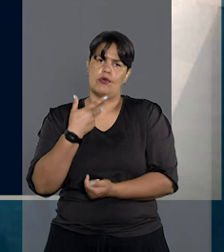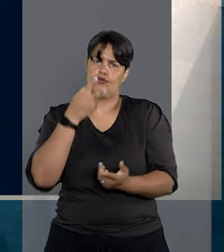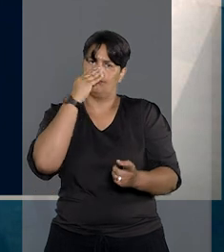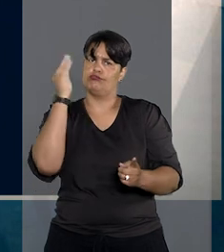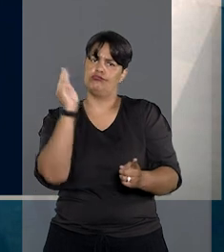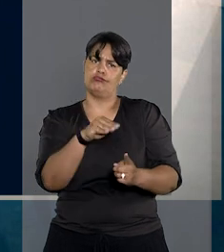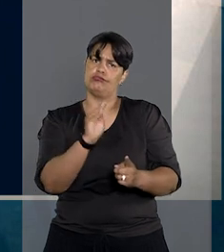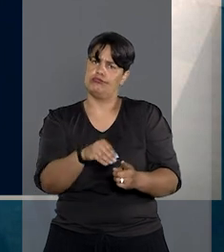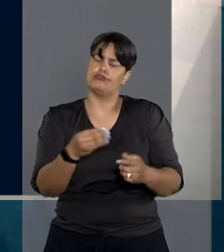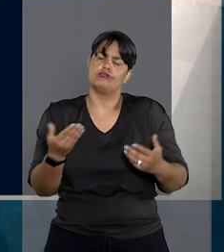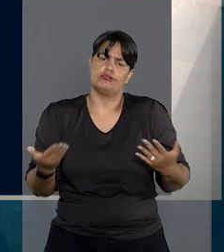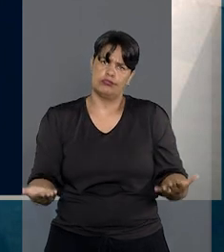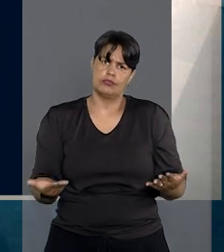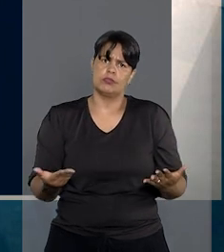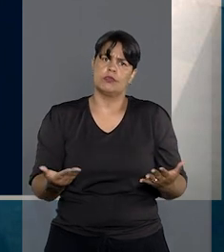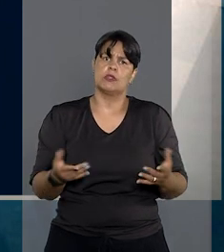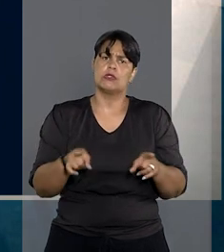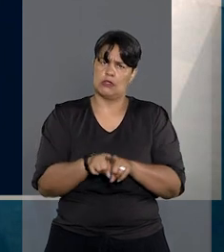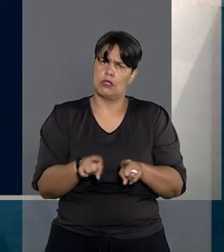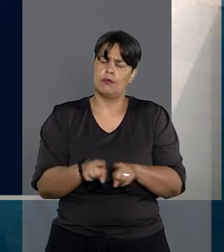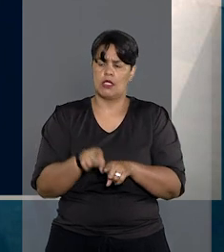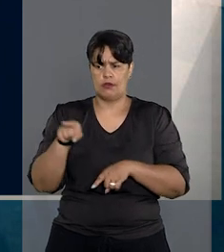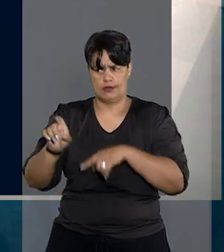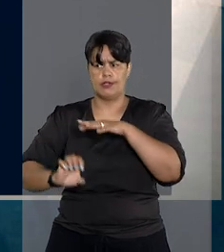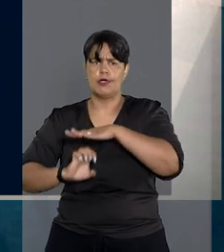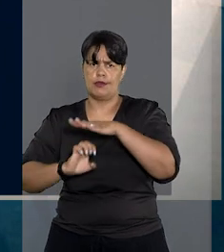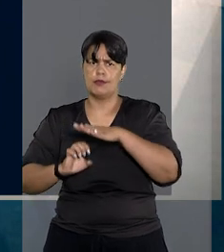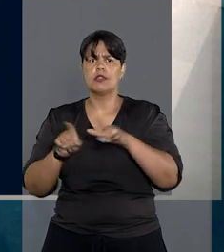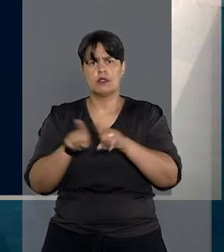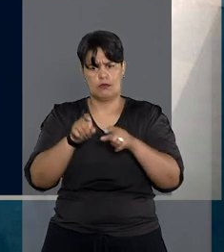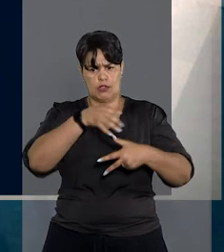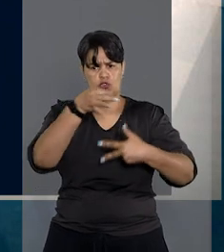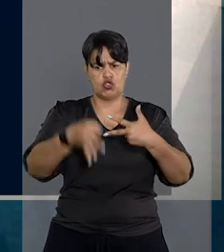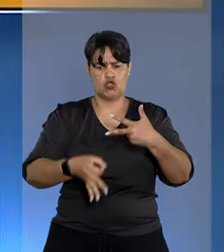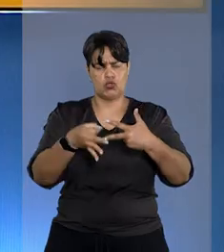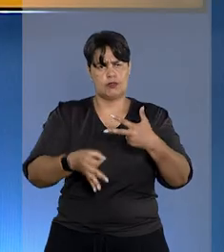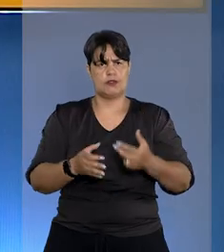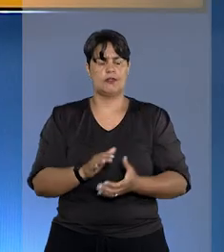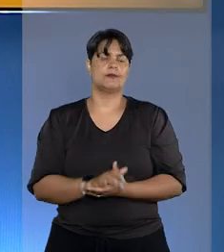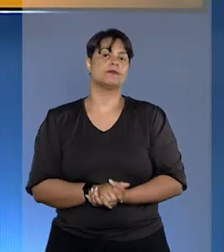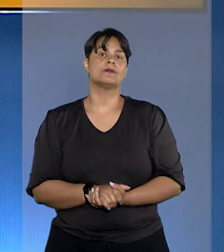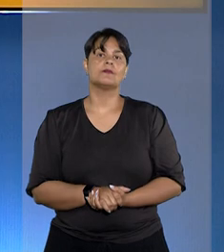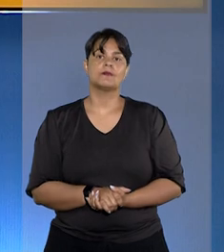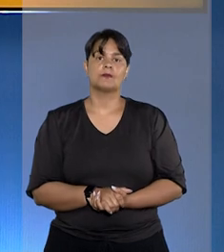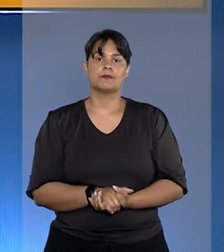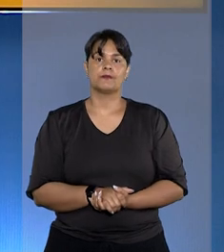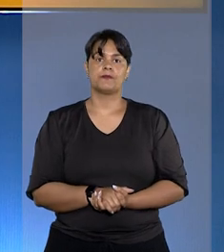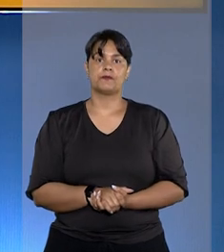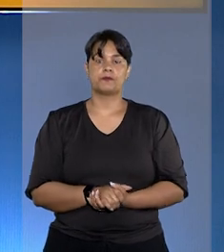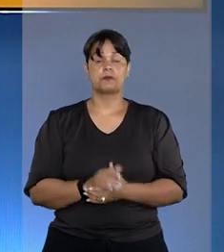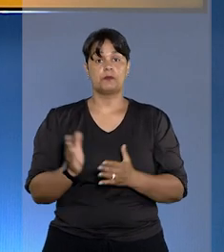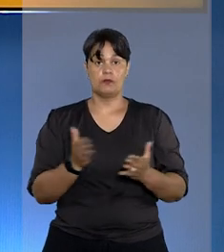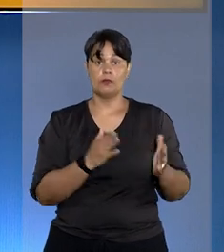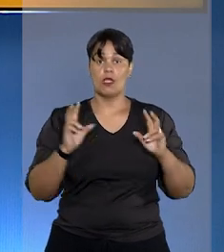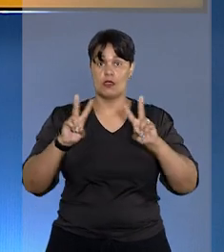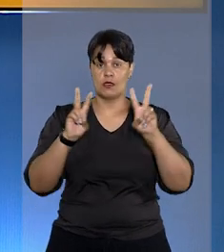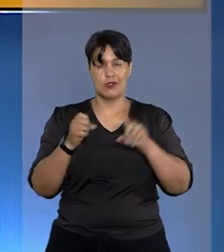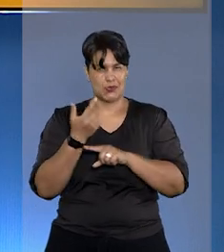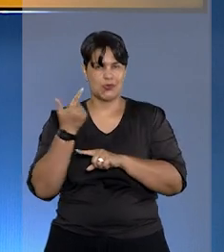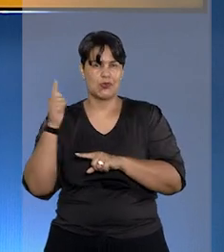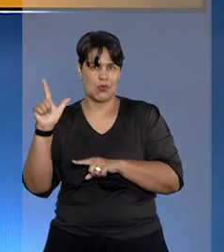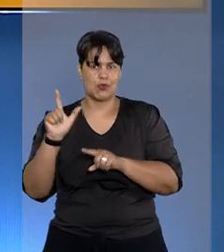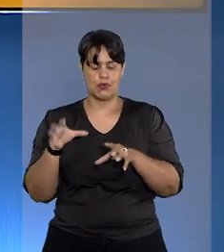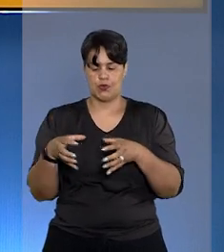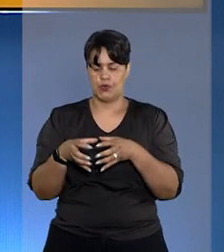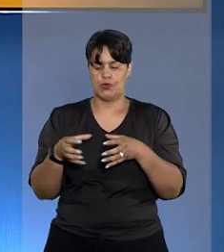desprezado pelos contratantes e menos ainda pelo Poder Judiciário. Em outro julgamento, a terceira turma